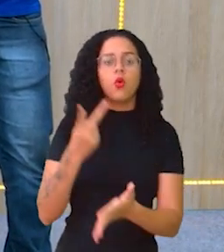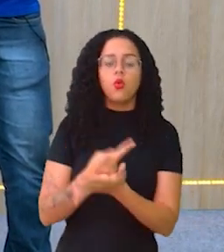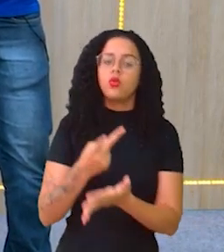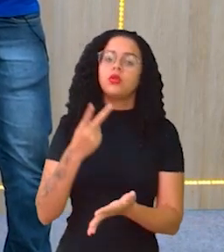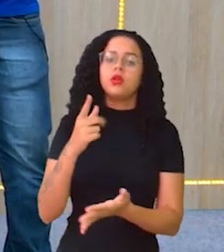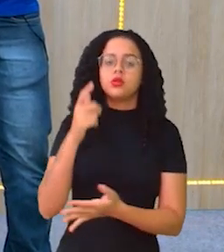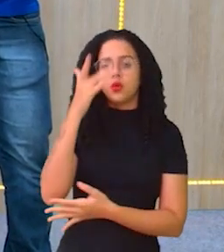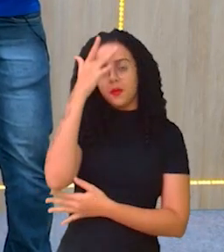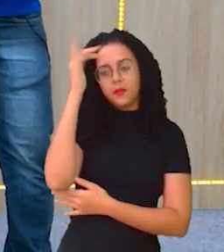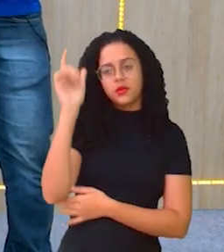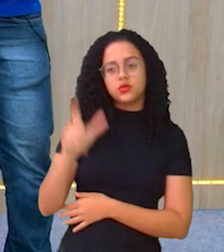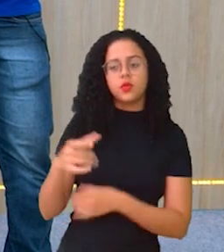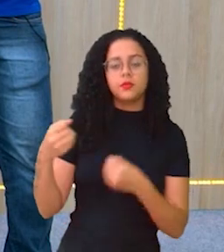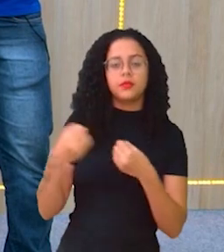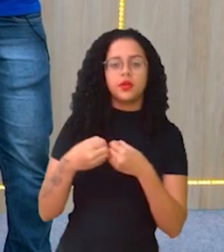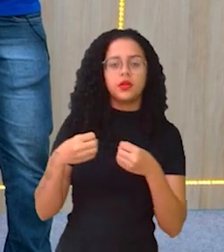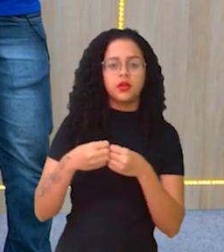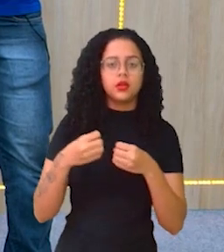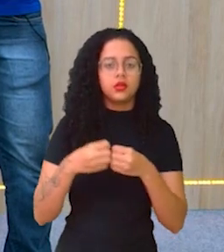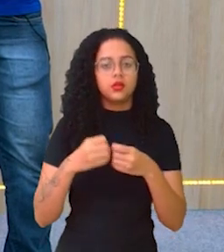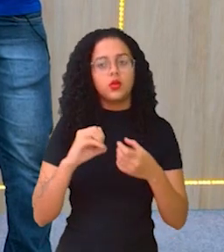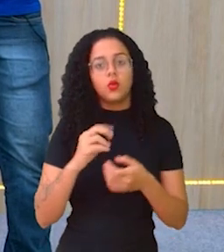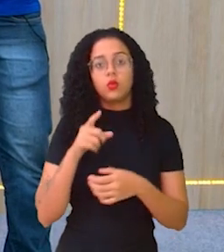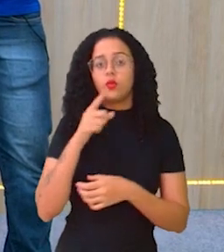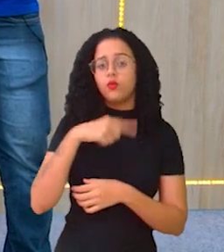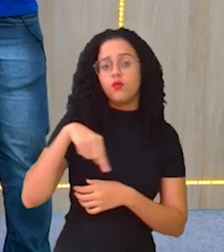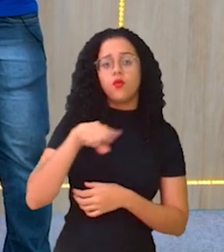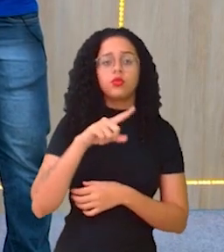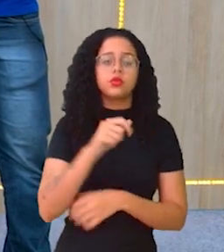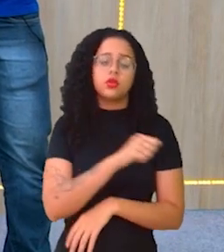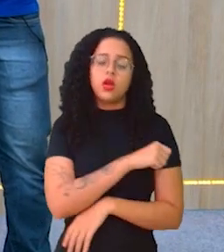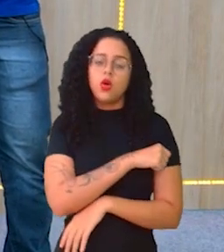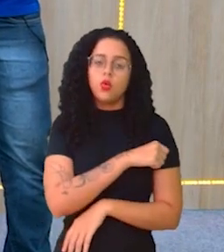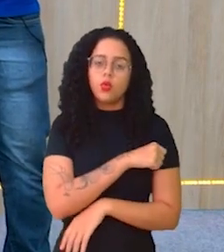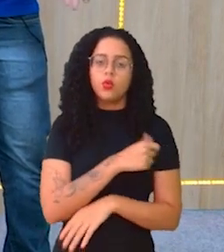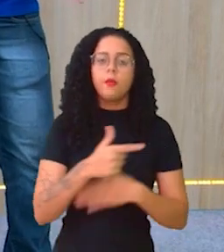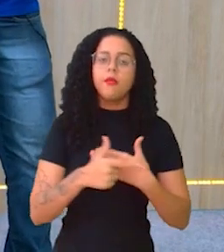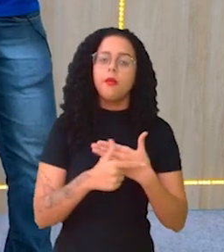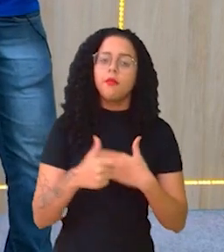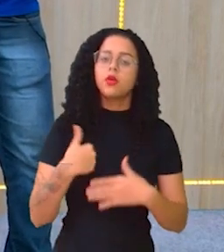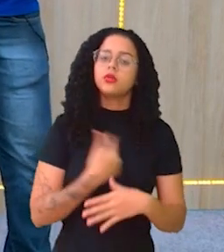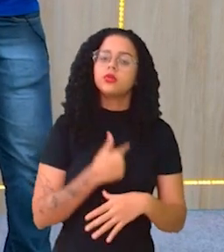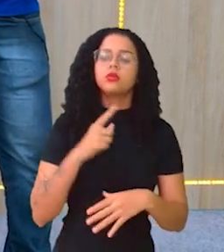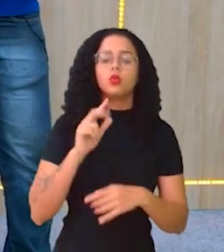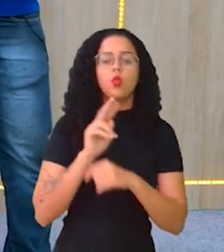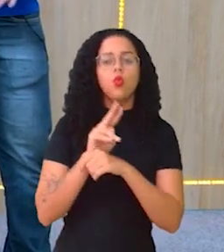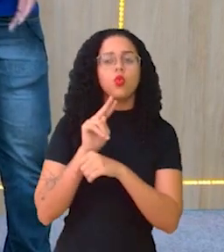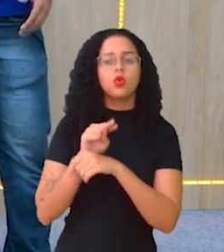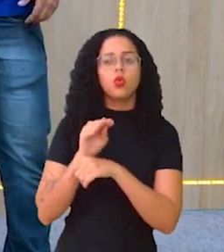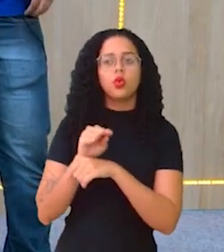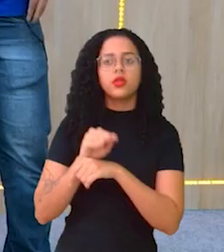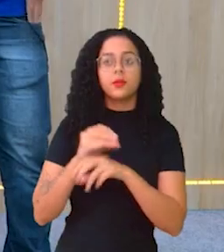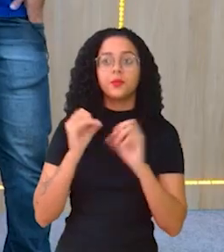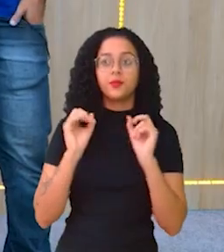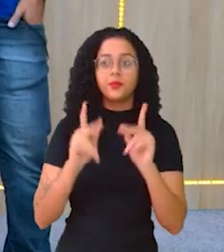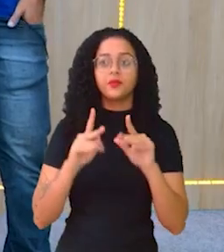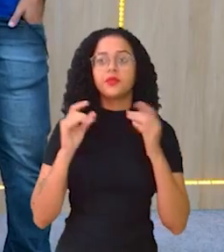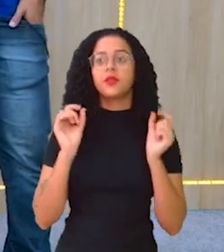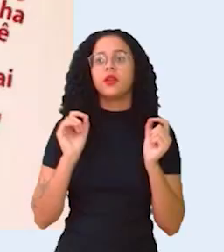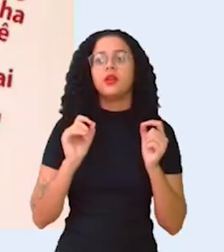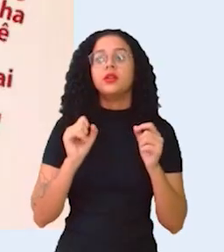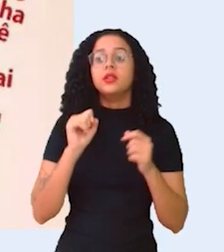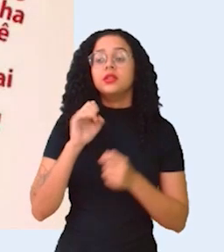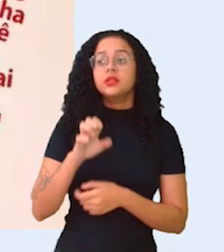com a pessoa próxima e, enfim, com vocês que são nossos alunos e o papel da gente é cuidar dessa formação, beleza? Então,